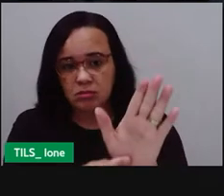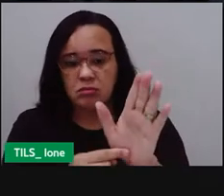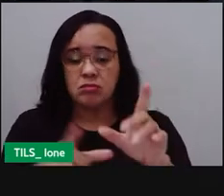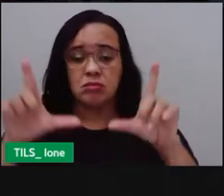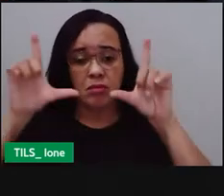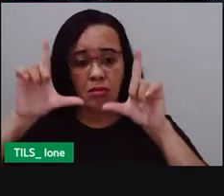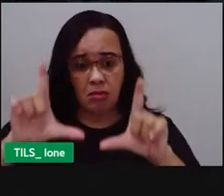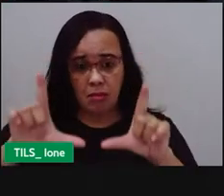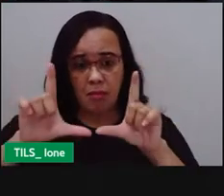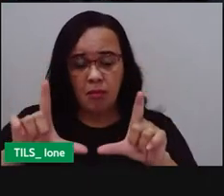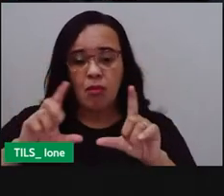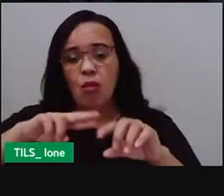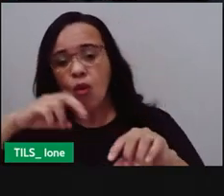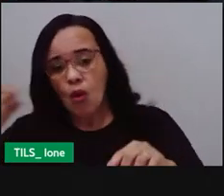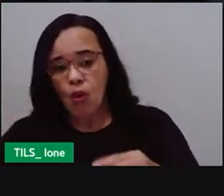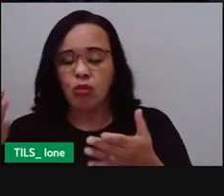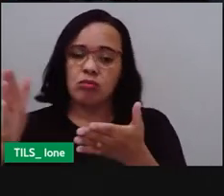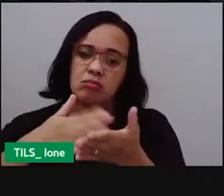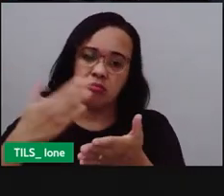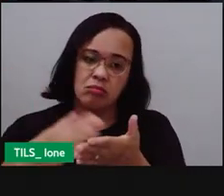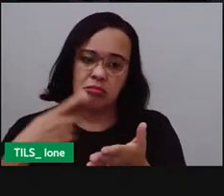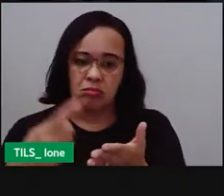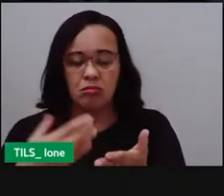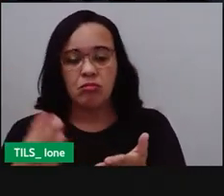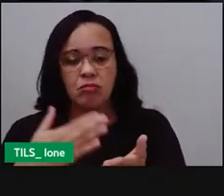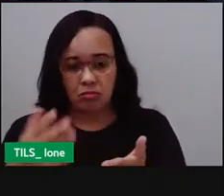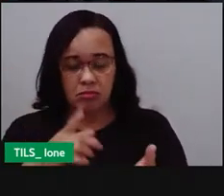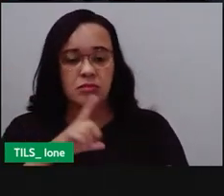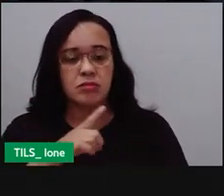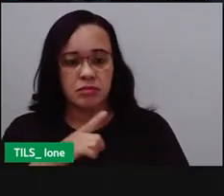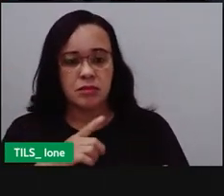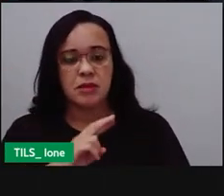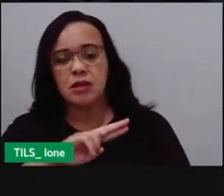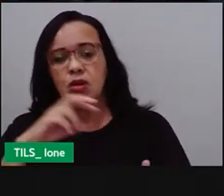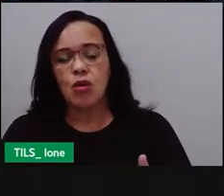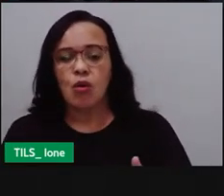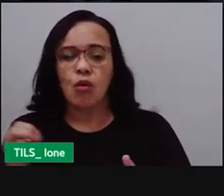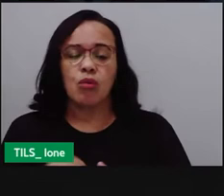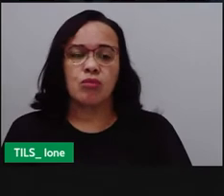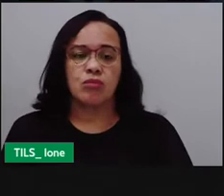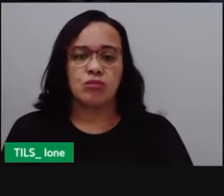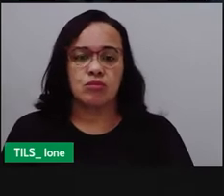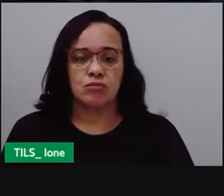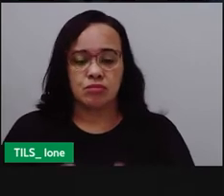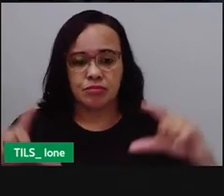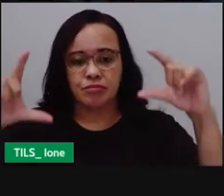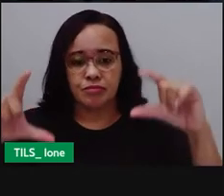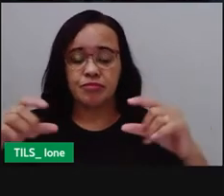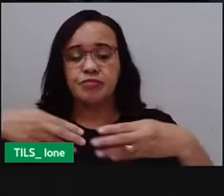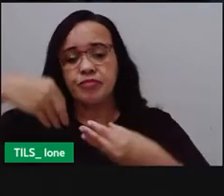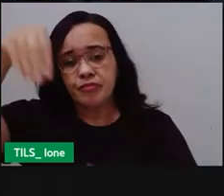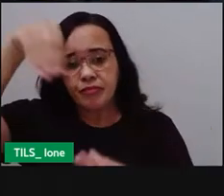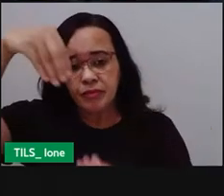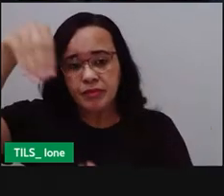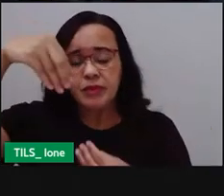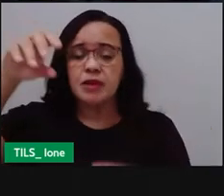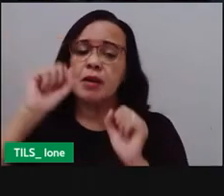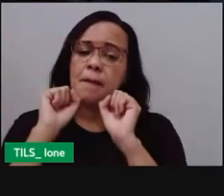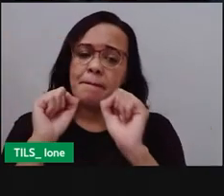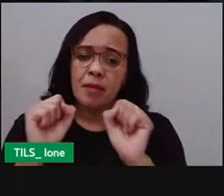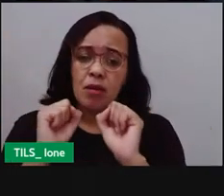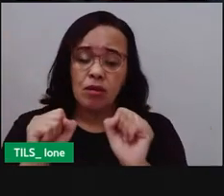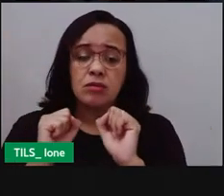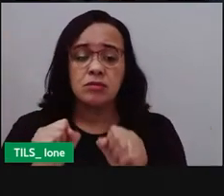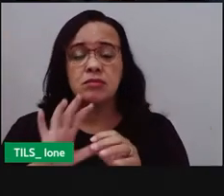livro ou até num formato de revista trazendo ali